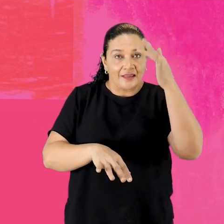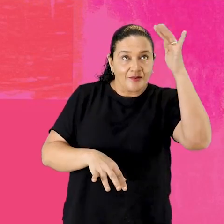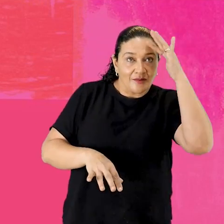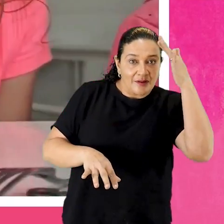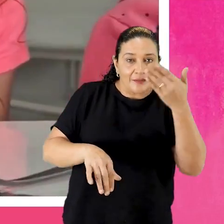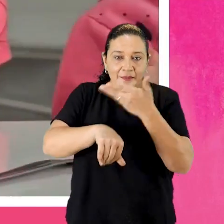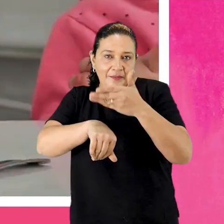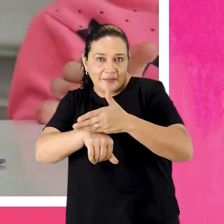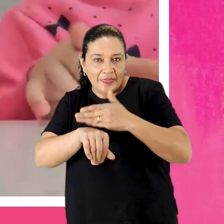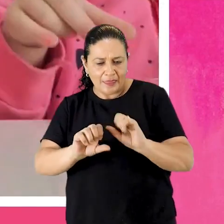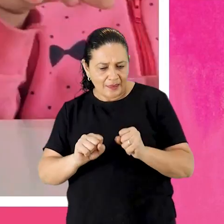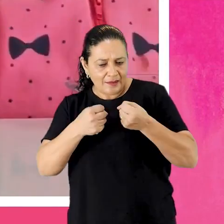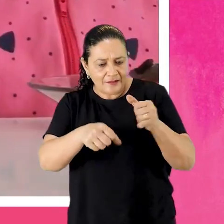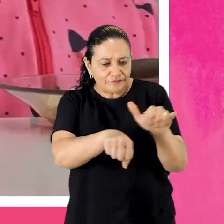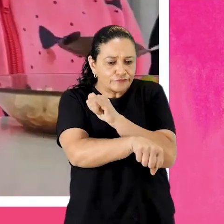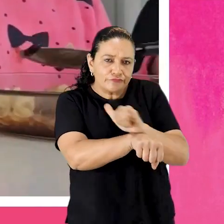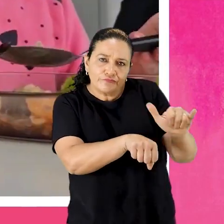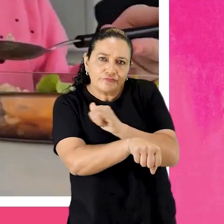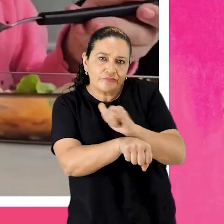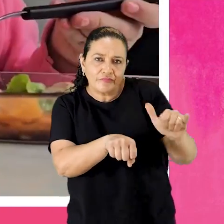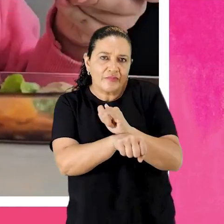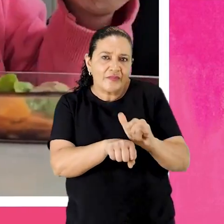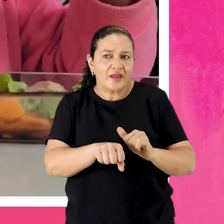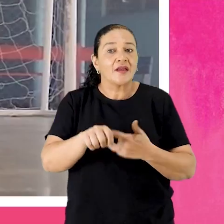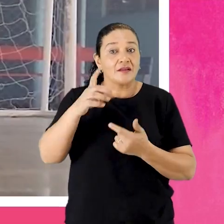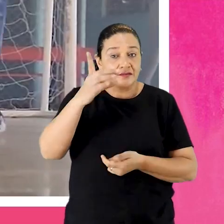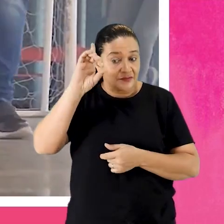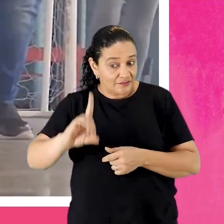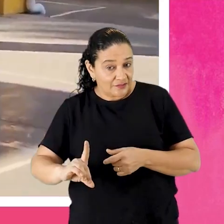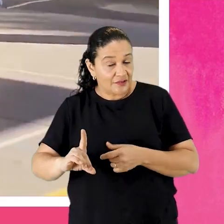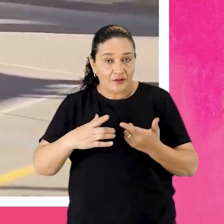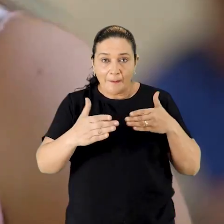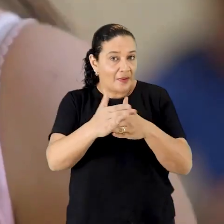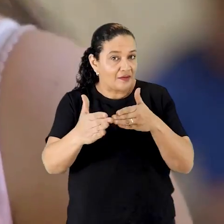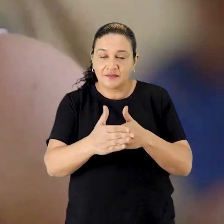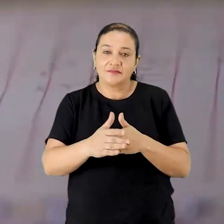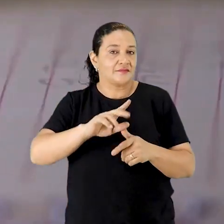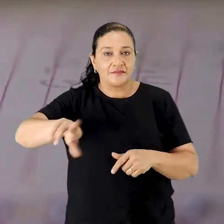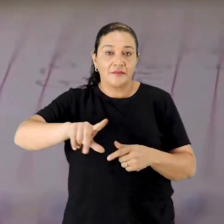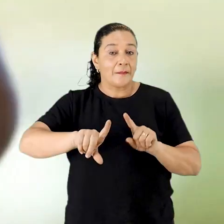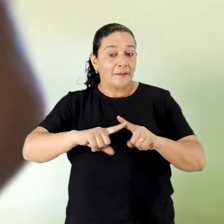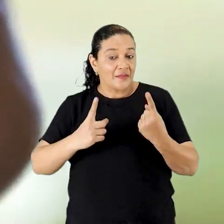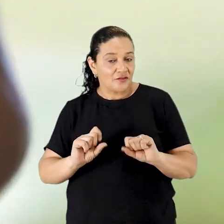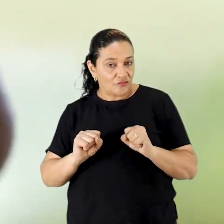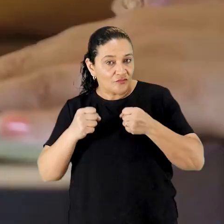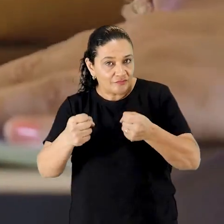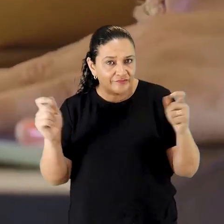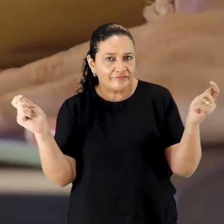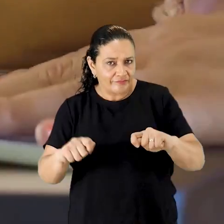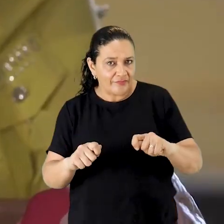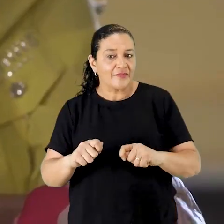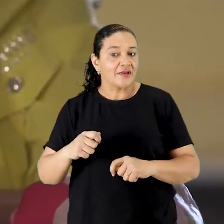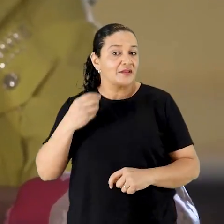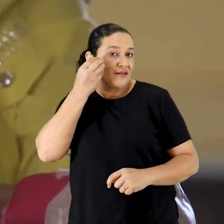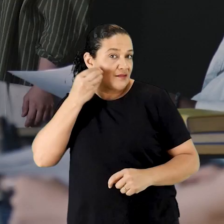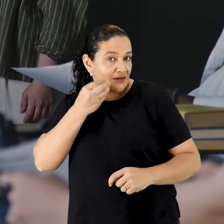teoria para a prática. Vamos fortalecer estratégias para que as diferenças não sejam barreiras, mas forças que enriquecem a experiência das